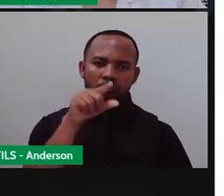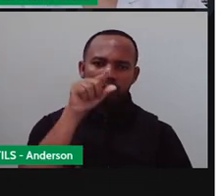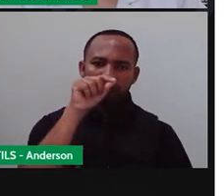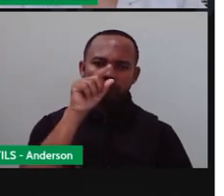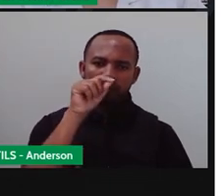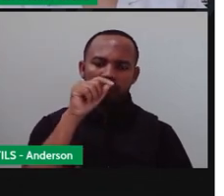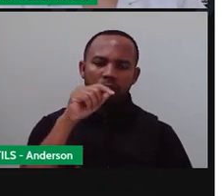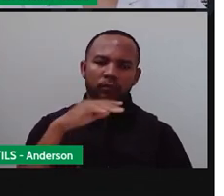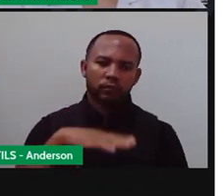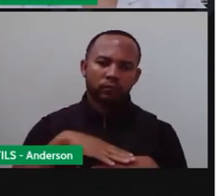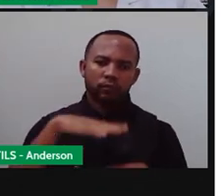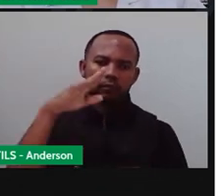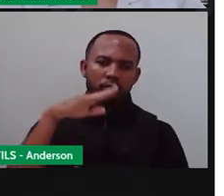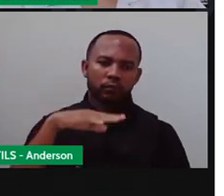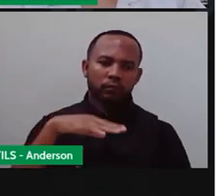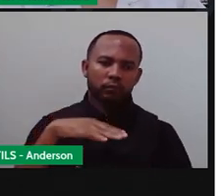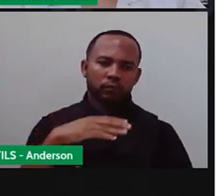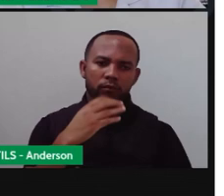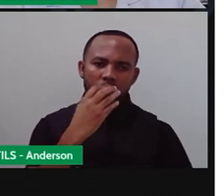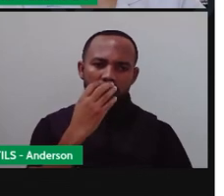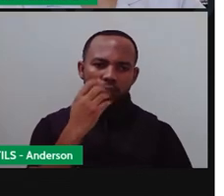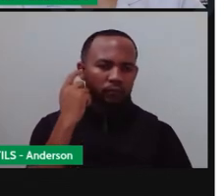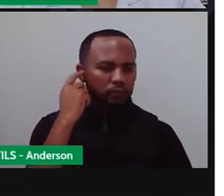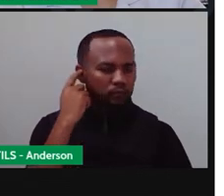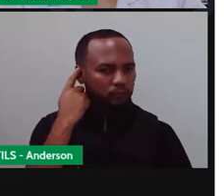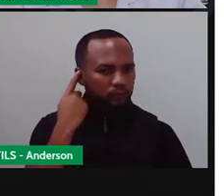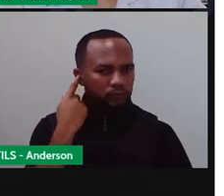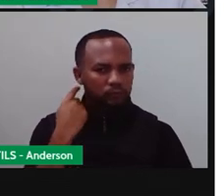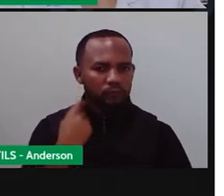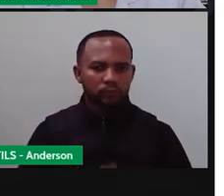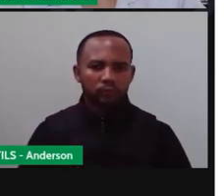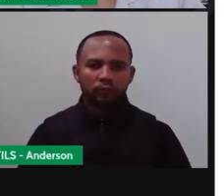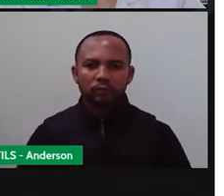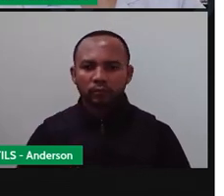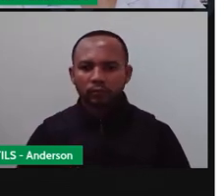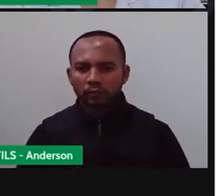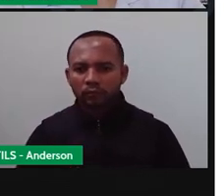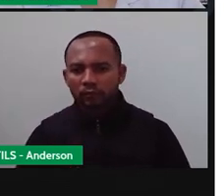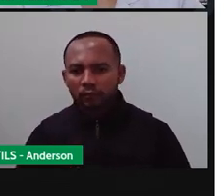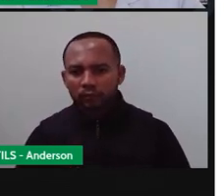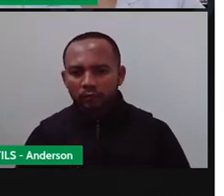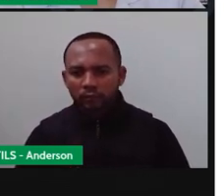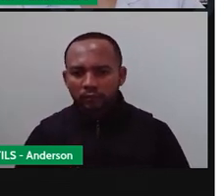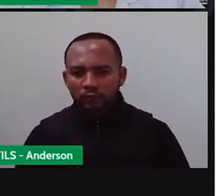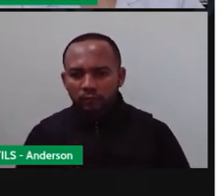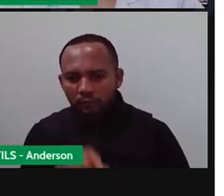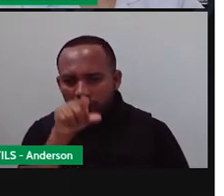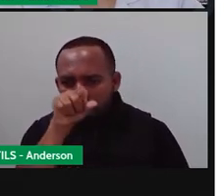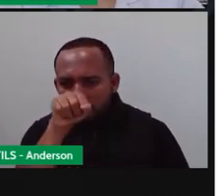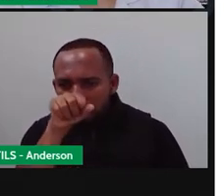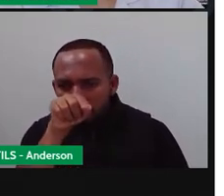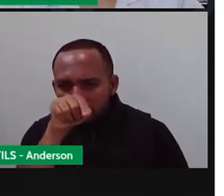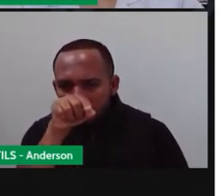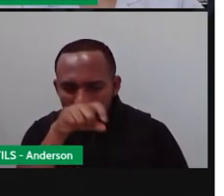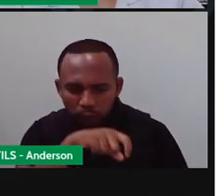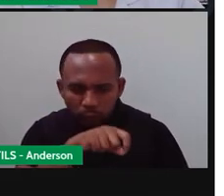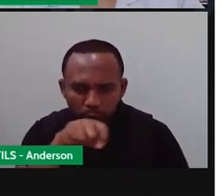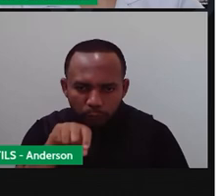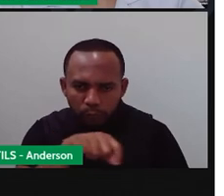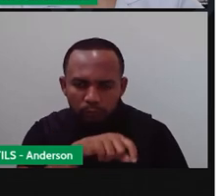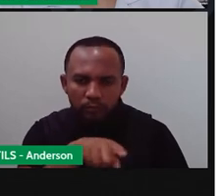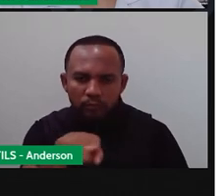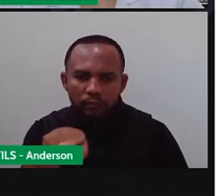há mais do que o cachorro? Vamos ver aqui. Quantos pintinhos há mais? Eu tenho aqui o cachorro. Vamos lá? Um,